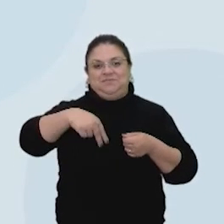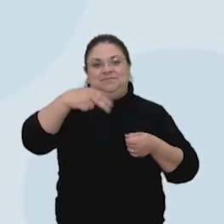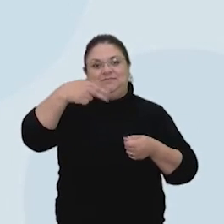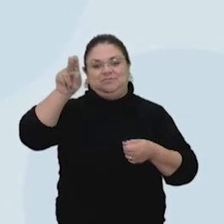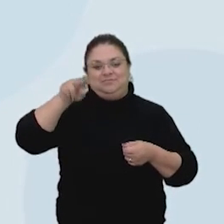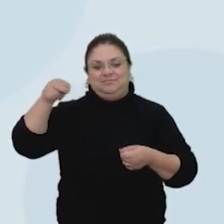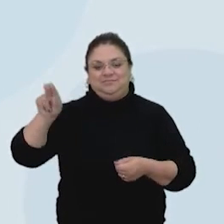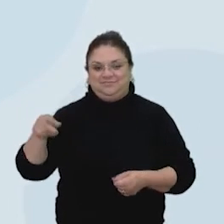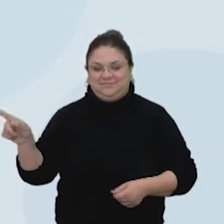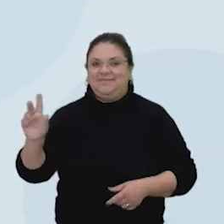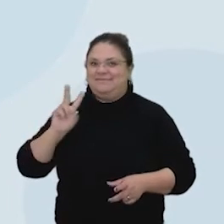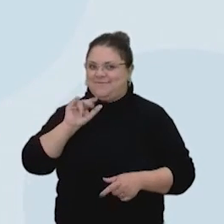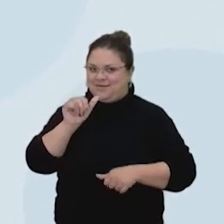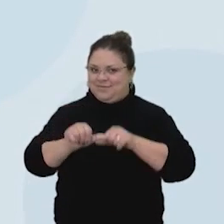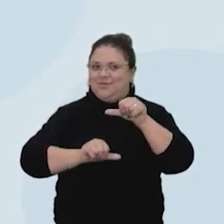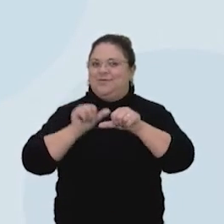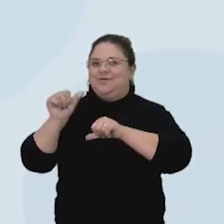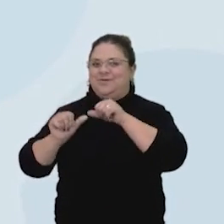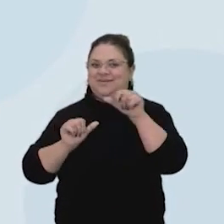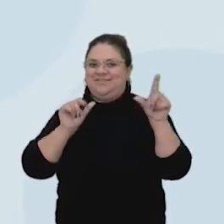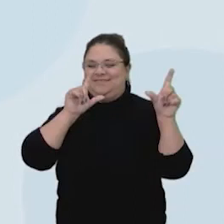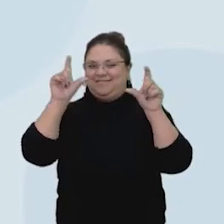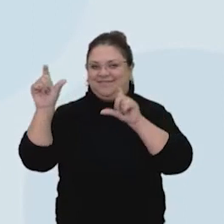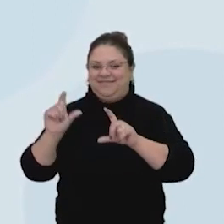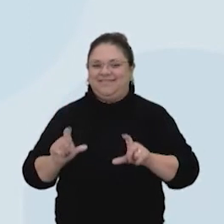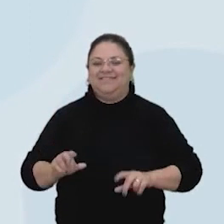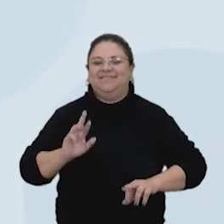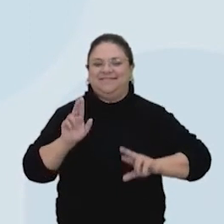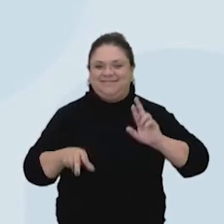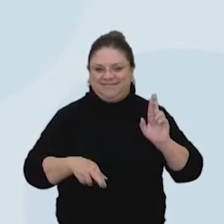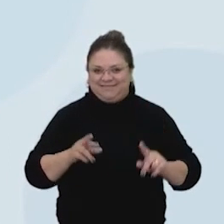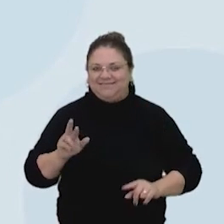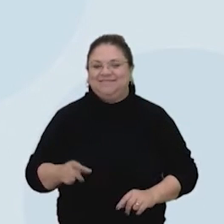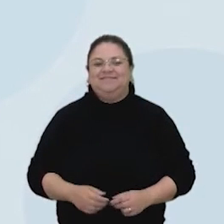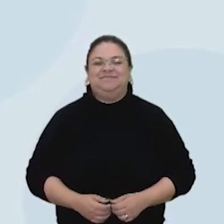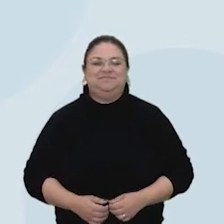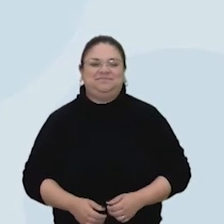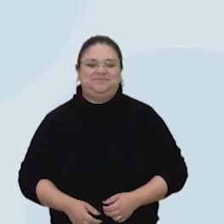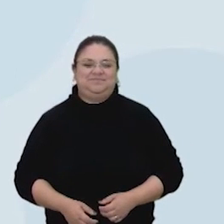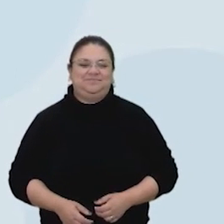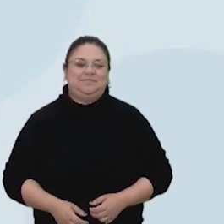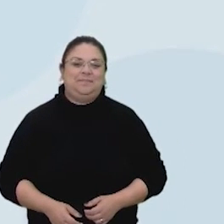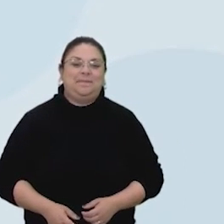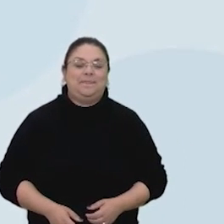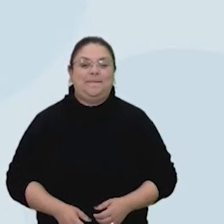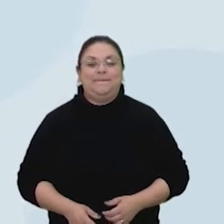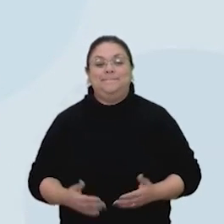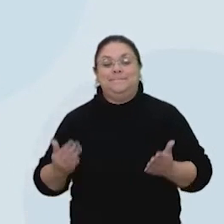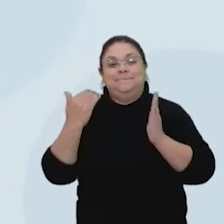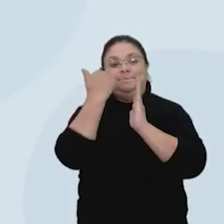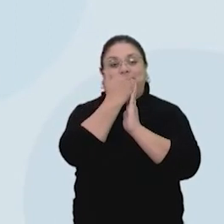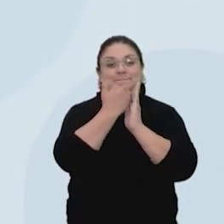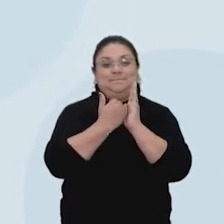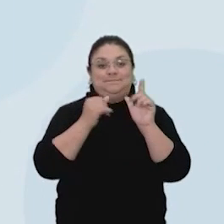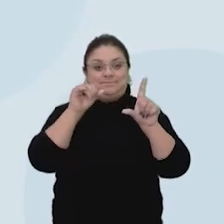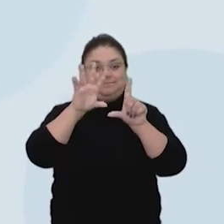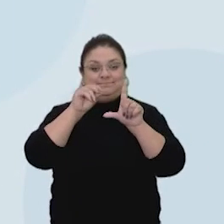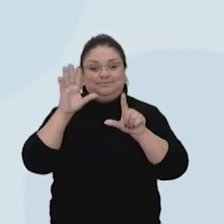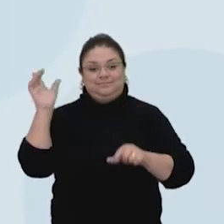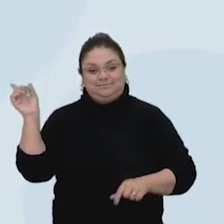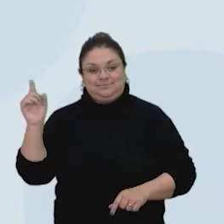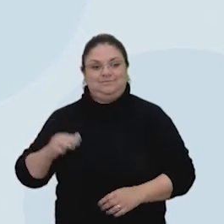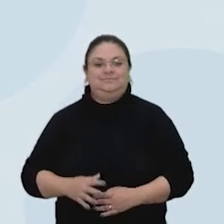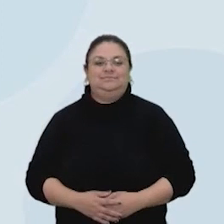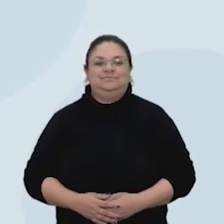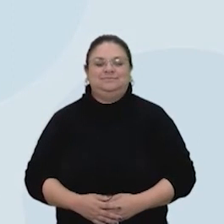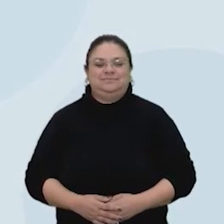Vai mudar ainda mais esse nosso álbum de fotos, cada vez vai ficando mais diferentão. Bom, nosso itinerário para você printar e